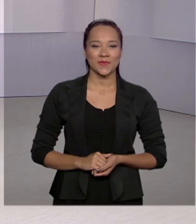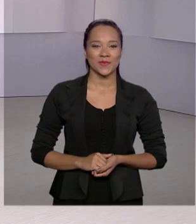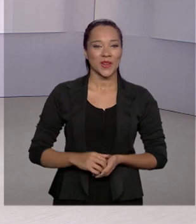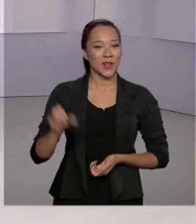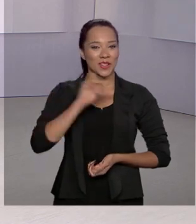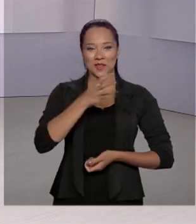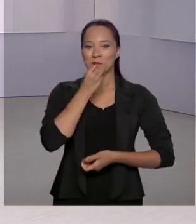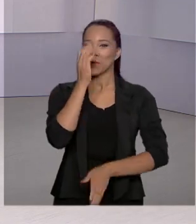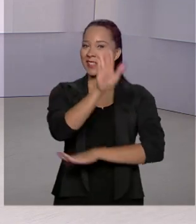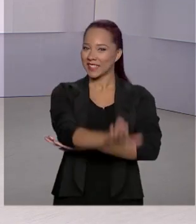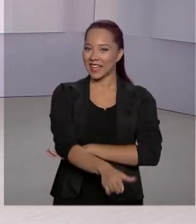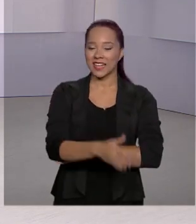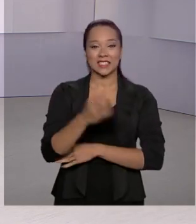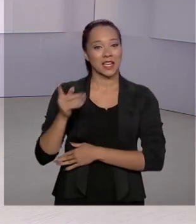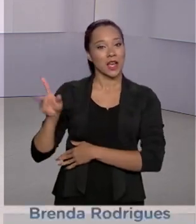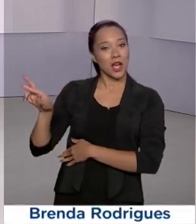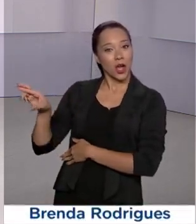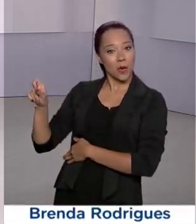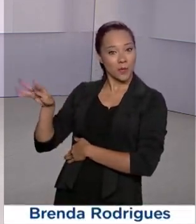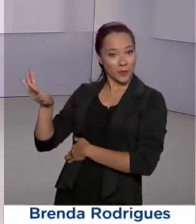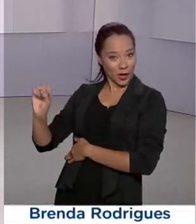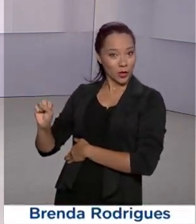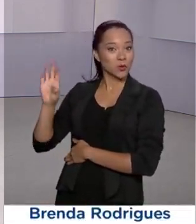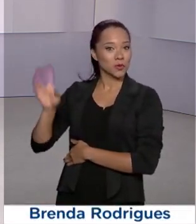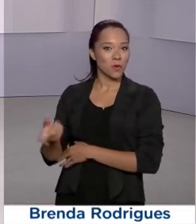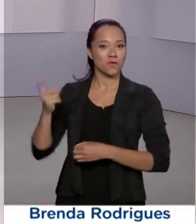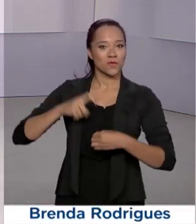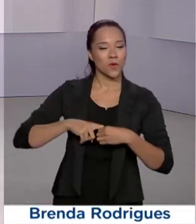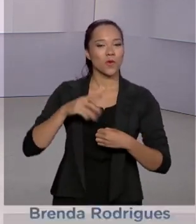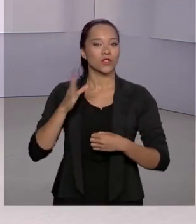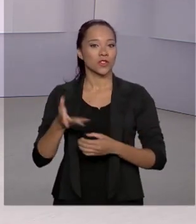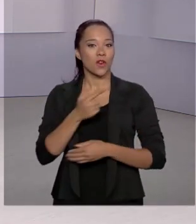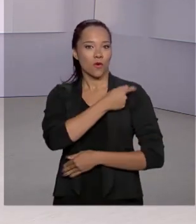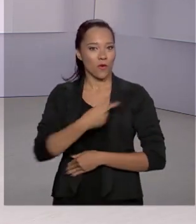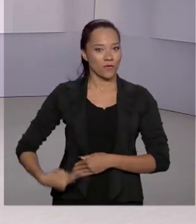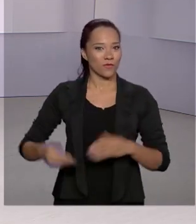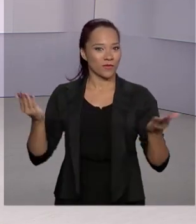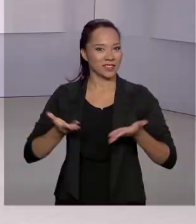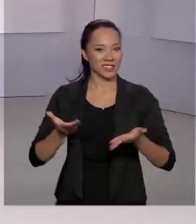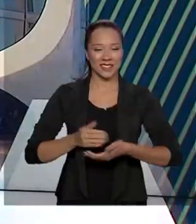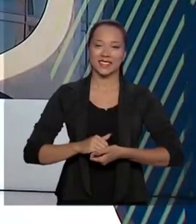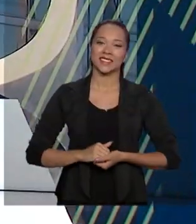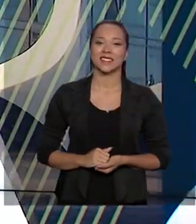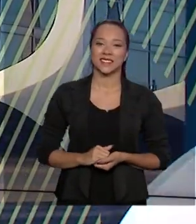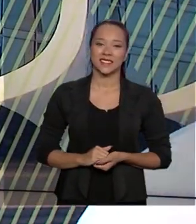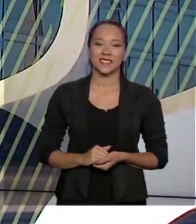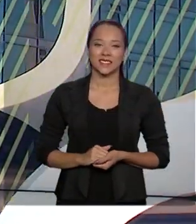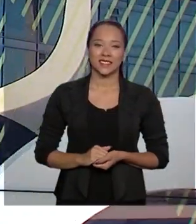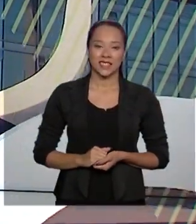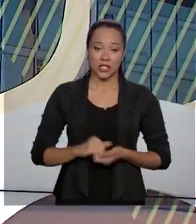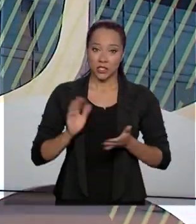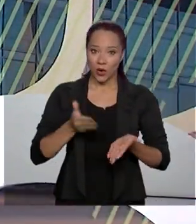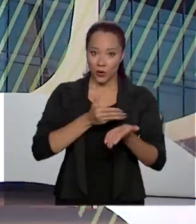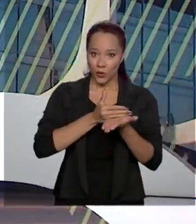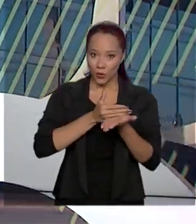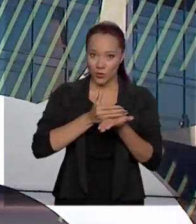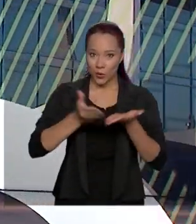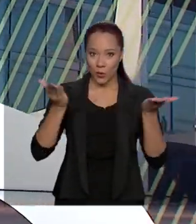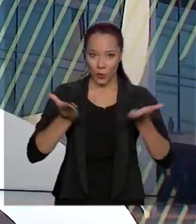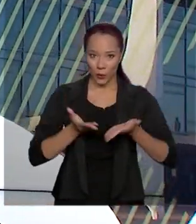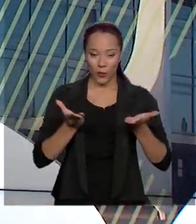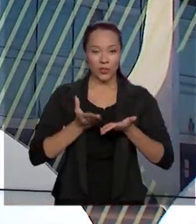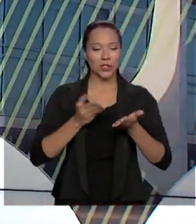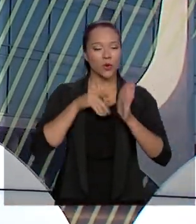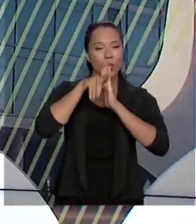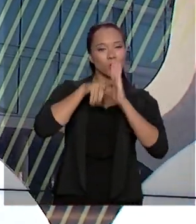Olá, boa tarde, eu sou Roberto Camargo e já estamos de volta com mais uma edição do Governo Agora. Está aberta a partir de hoje